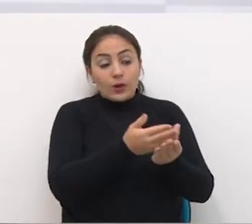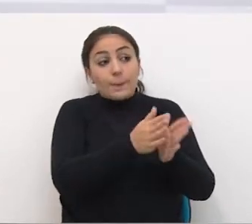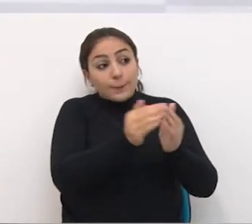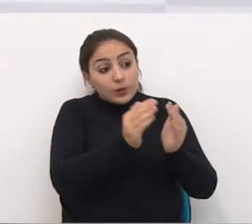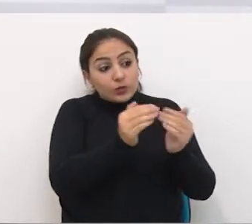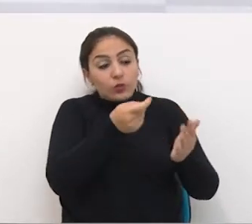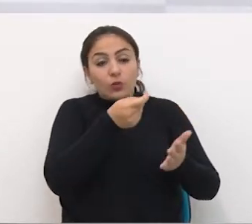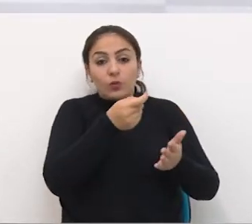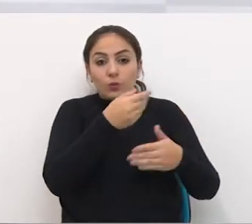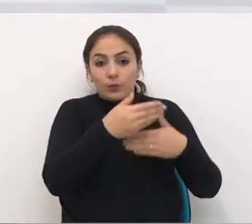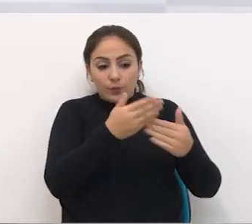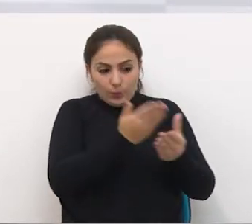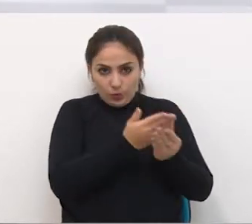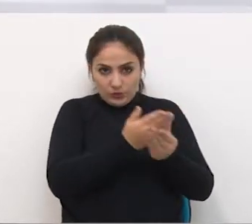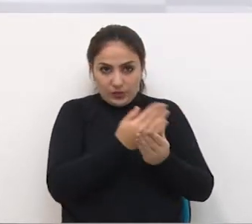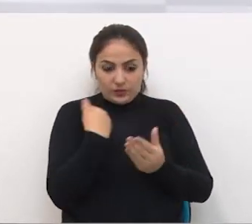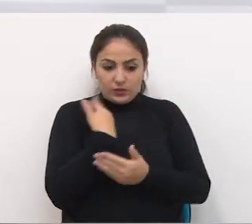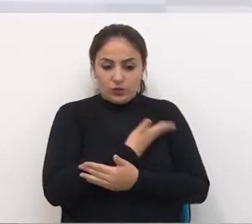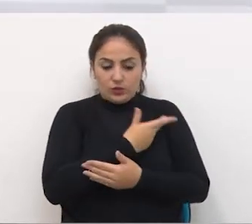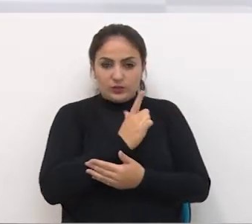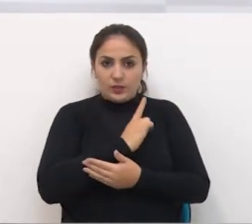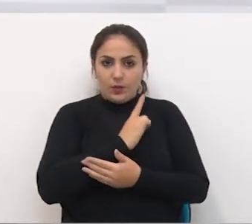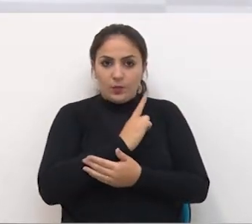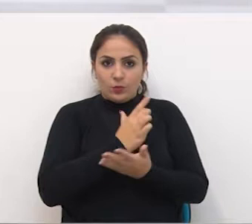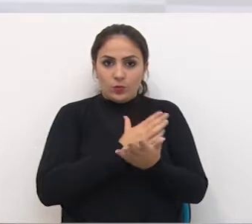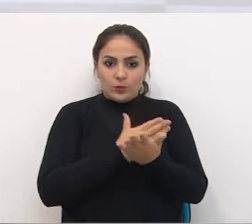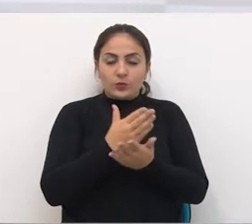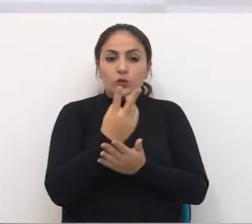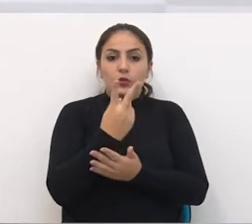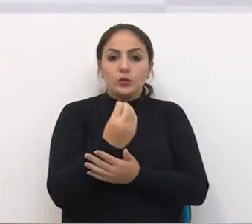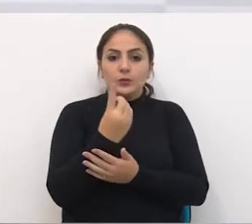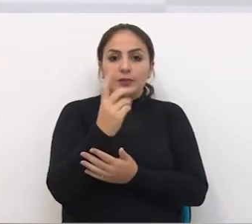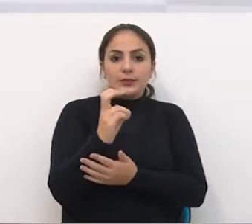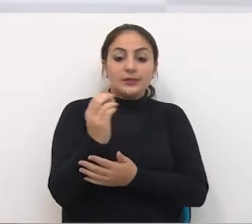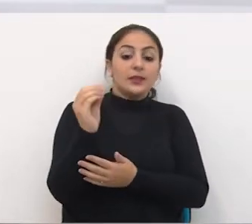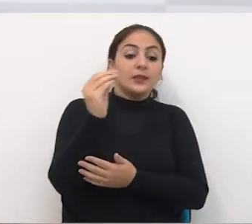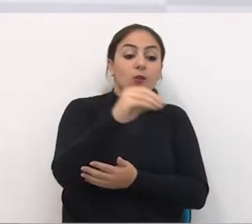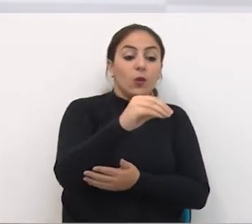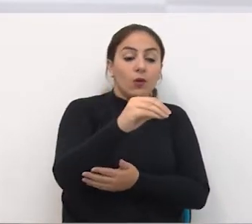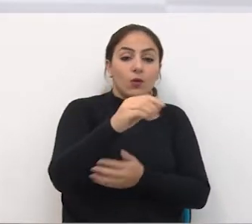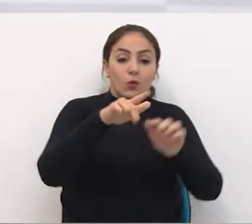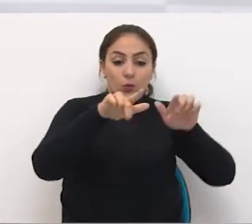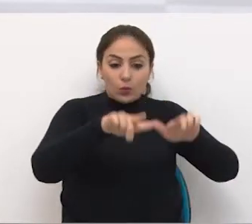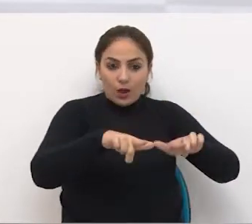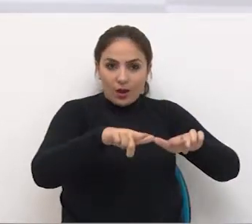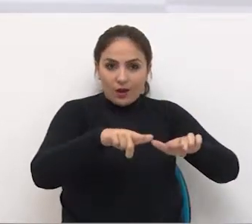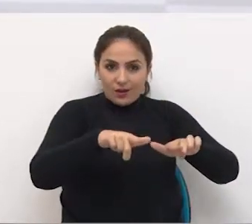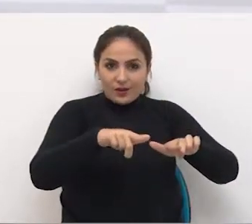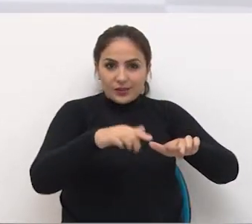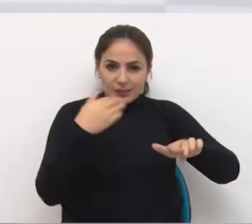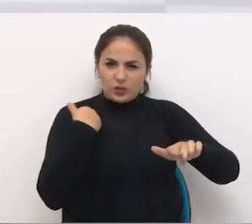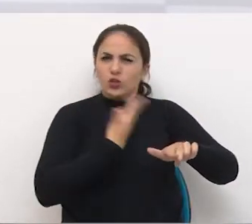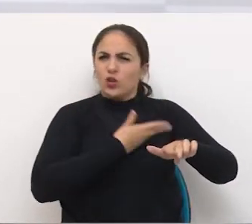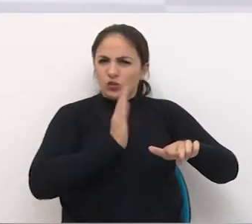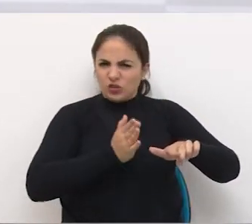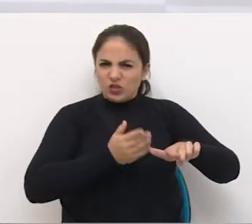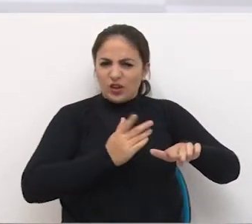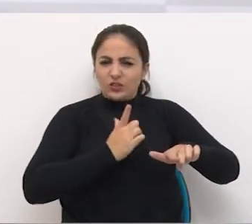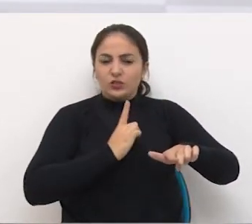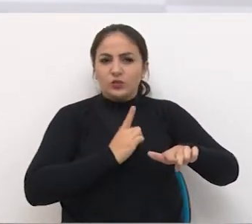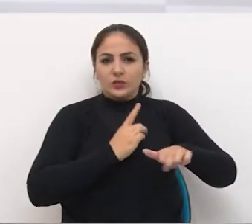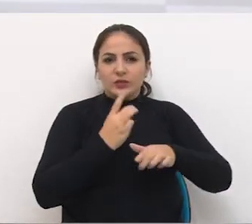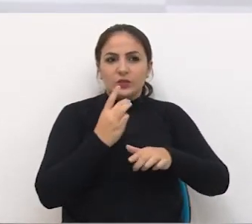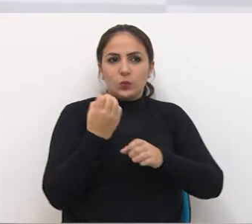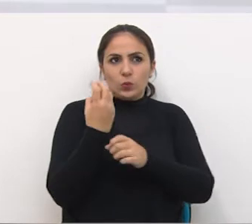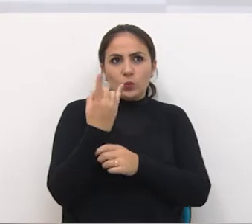Administrativo Que temos Desde 2015 Para que naquela localidade Onde nós já tivemos Nos